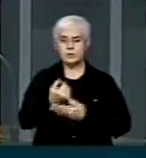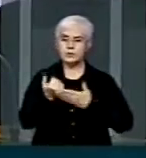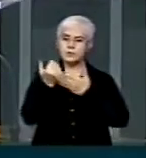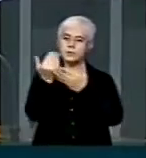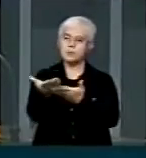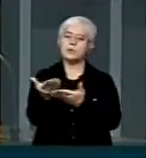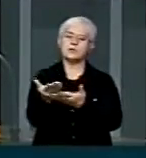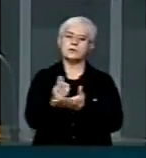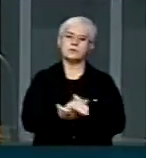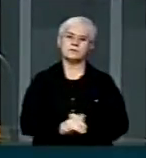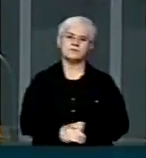doando órgãos. Muito obrigado.